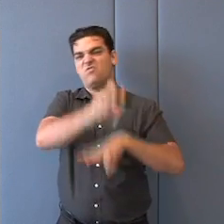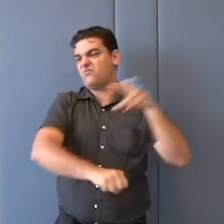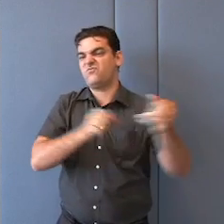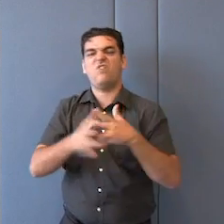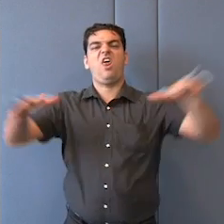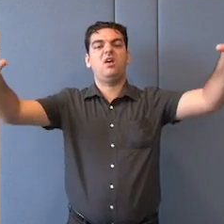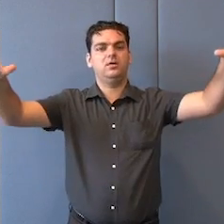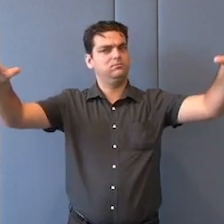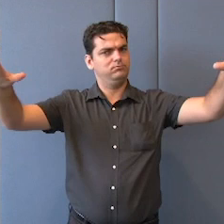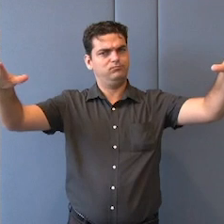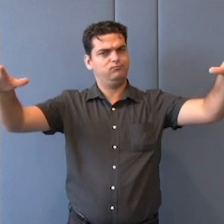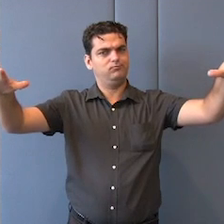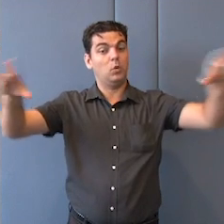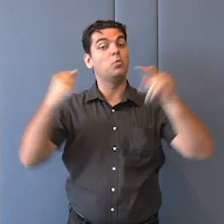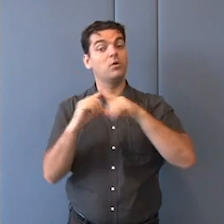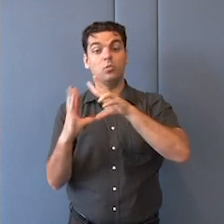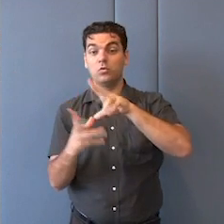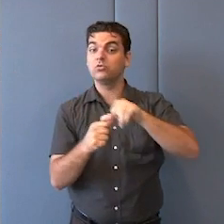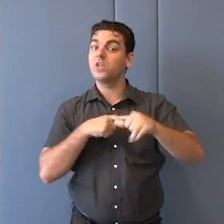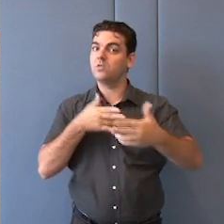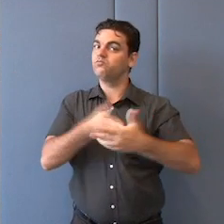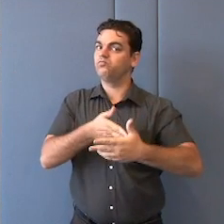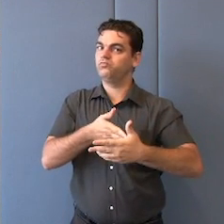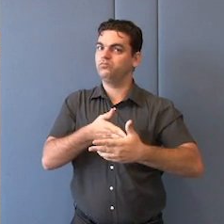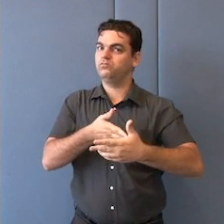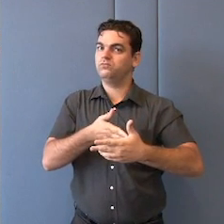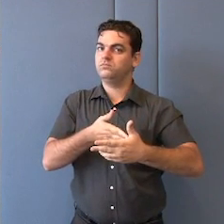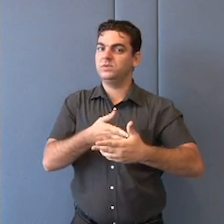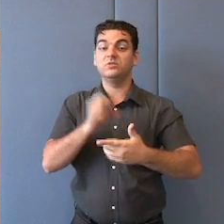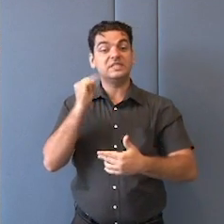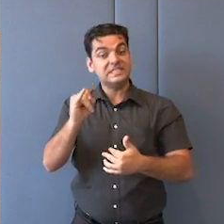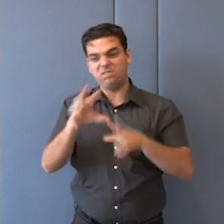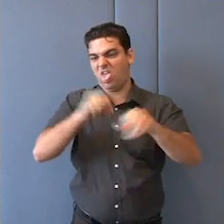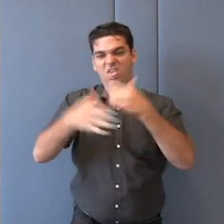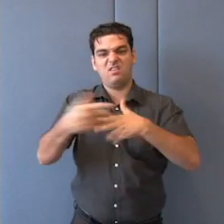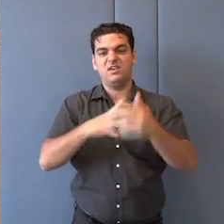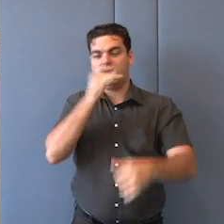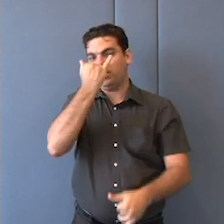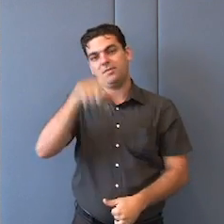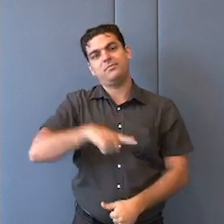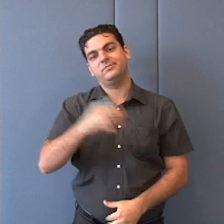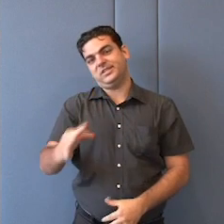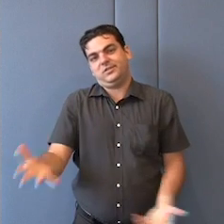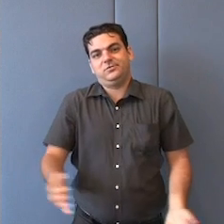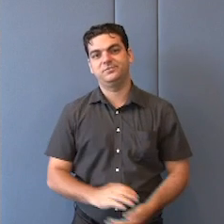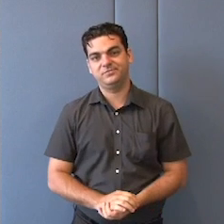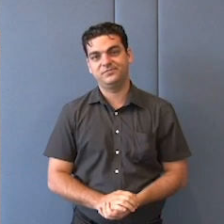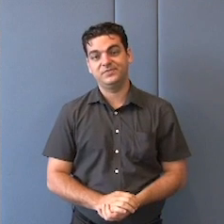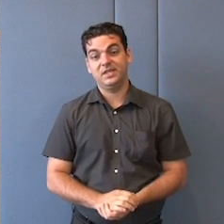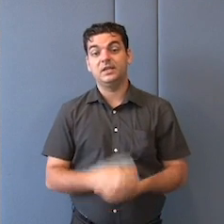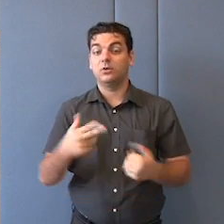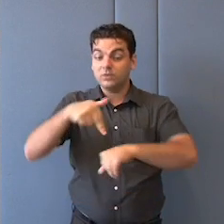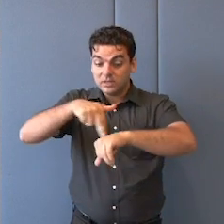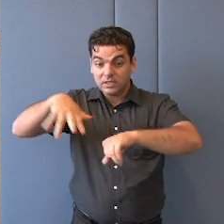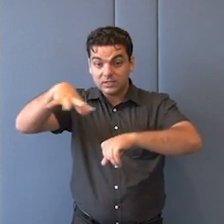Este planeta se tornaria um pesadelo. Logo depois ele fala, as nações são grandes